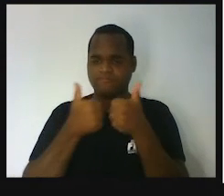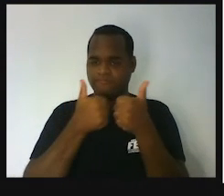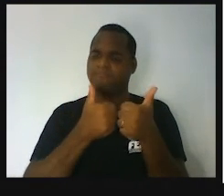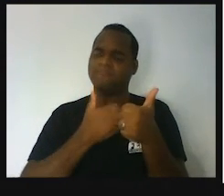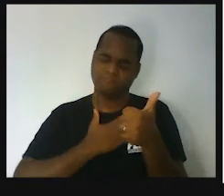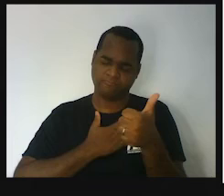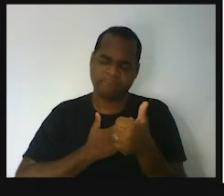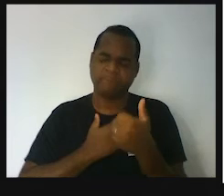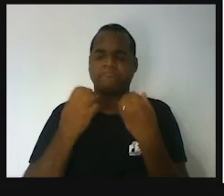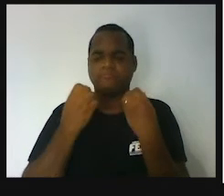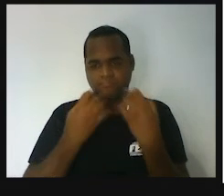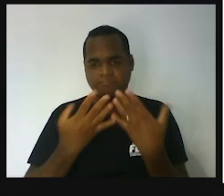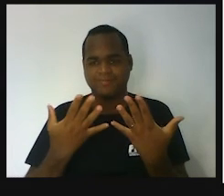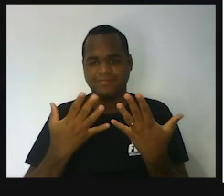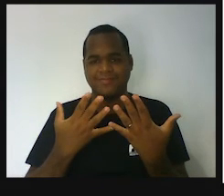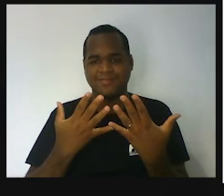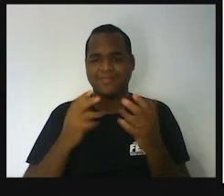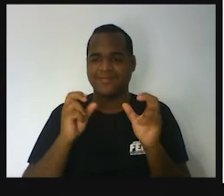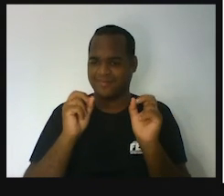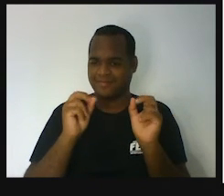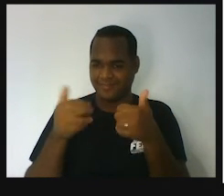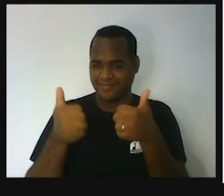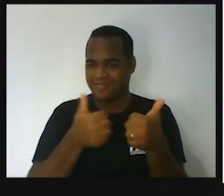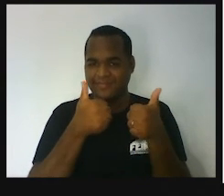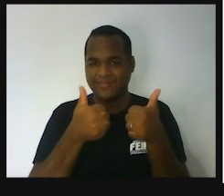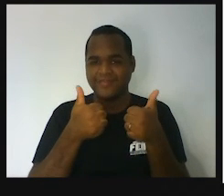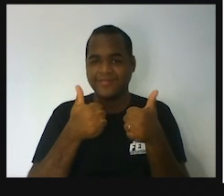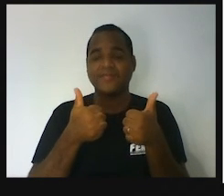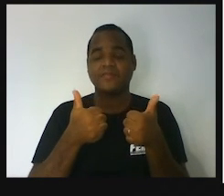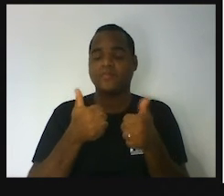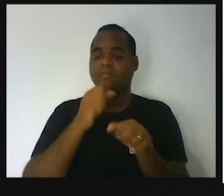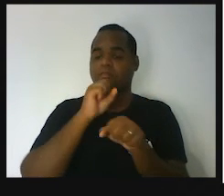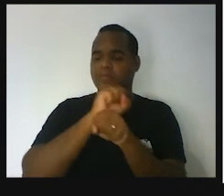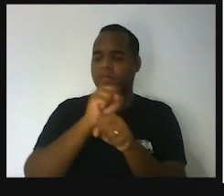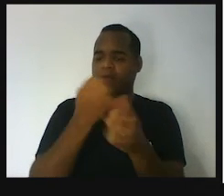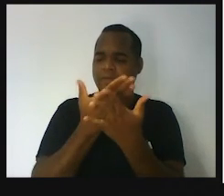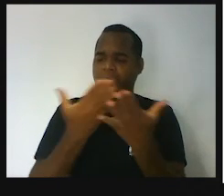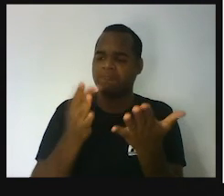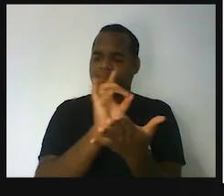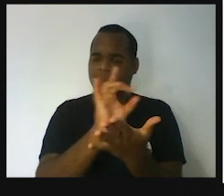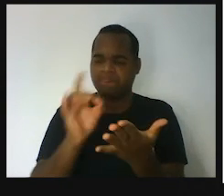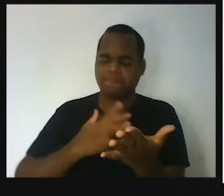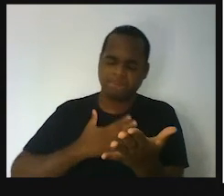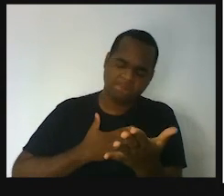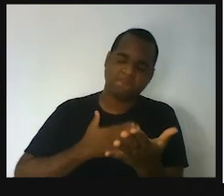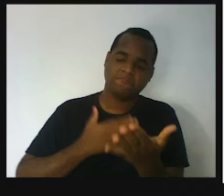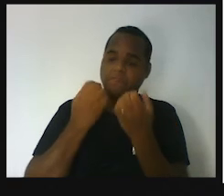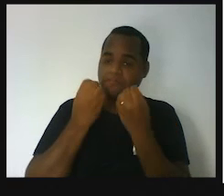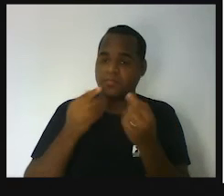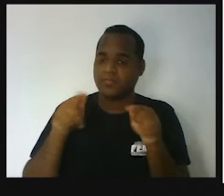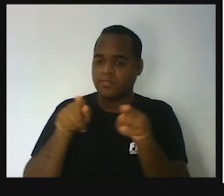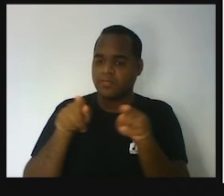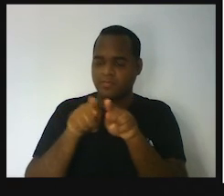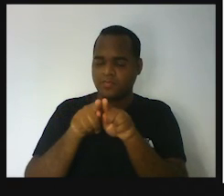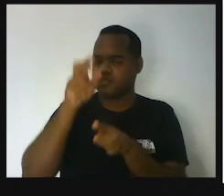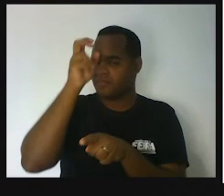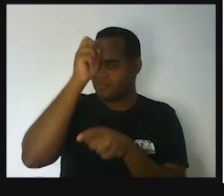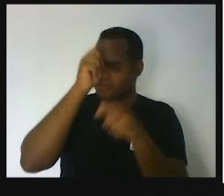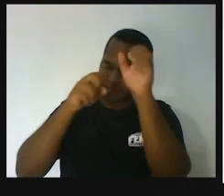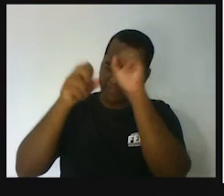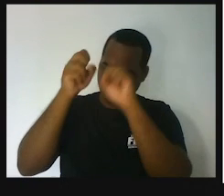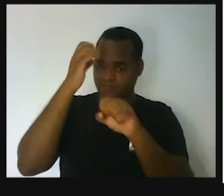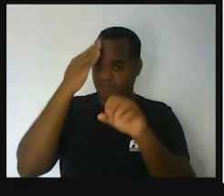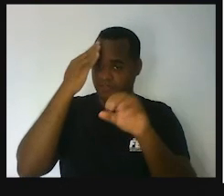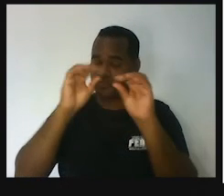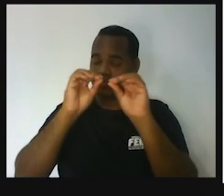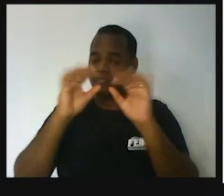gostei. Certo? Espero que além de ter gostado você tenha conseguido entender o